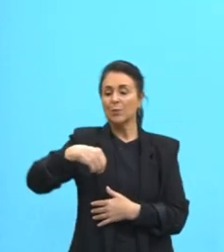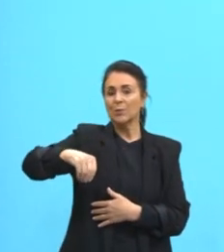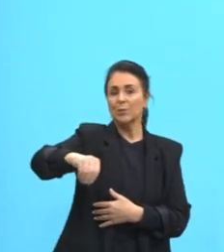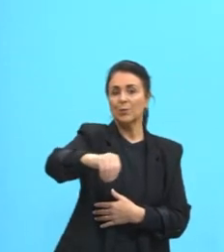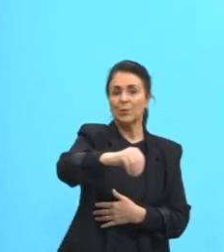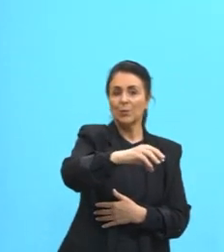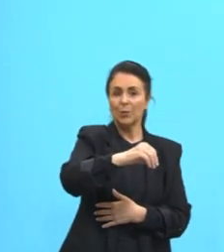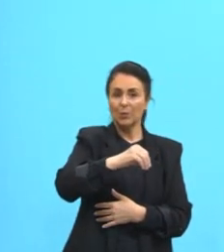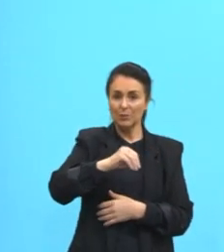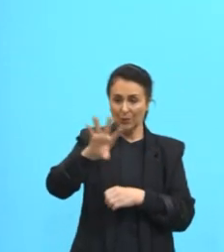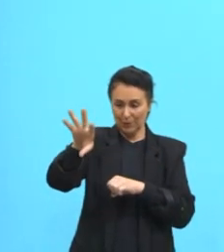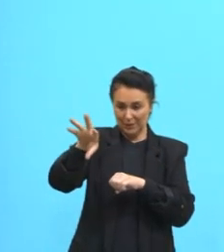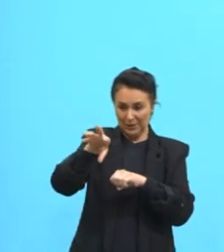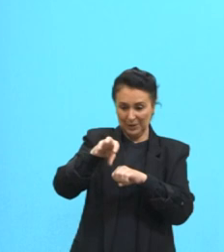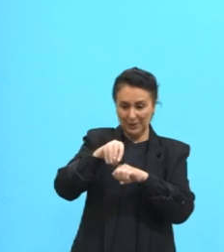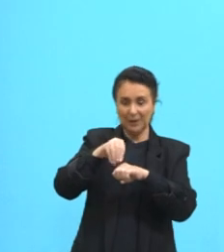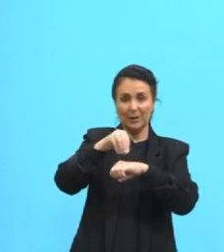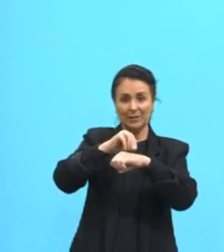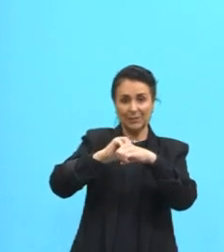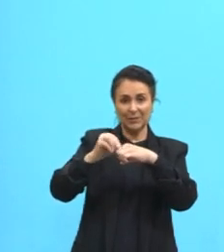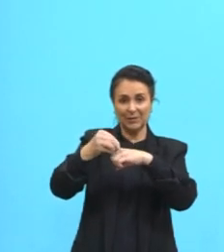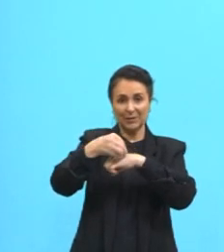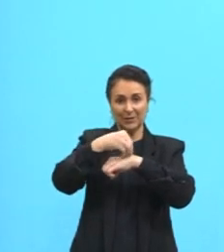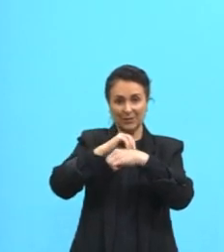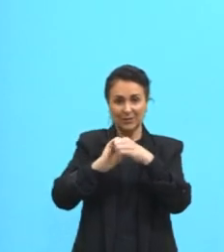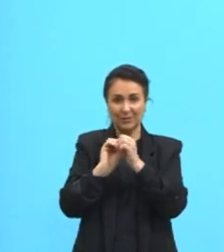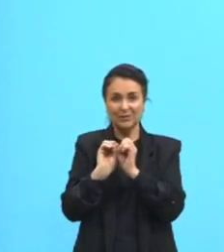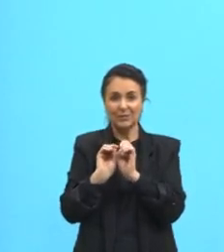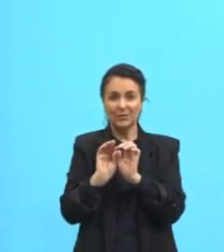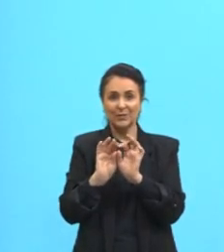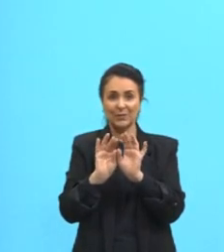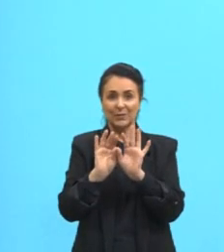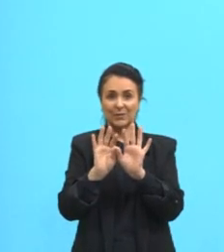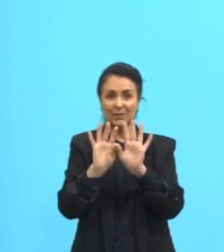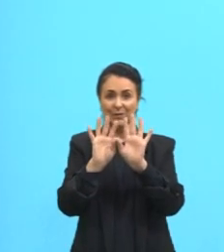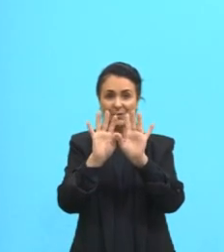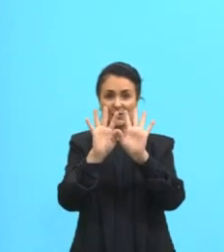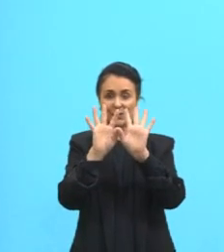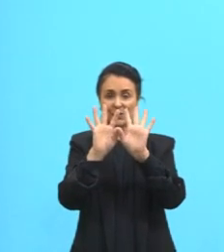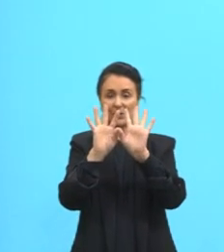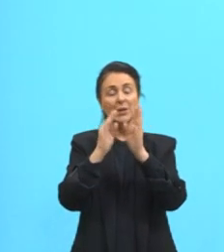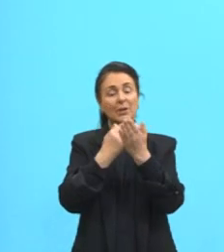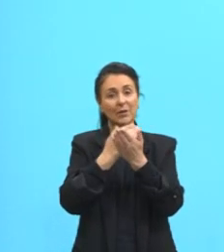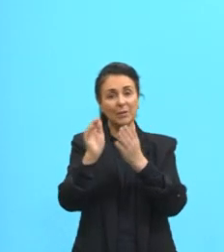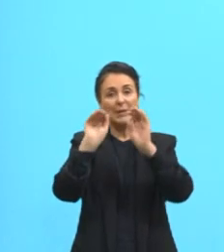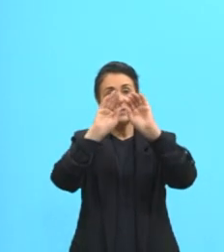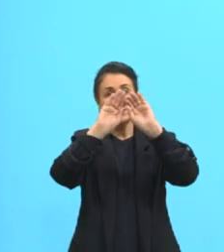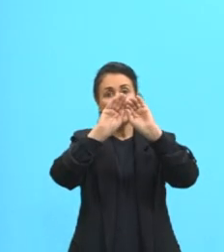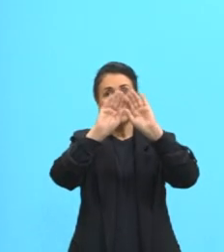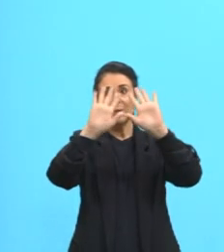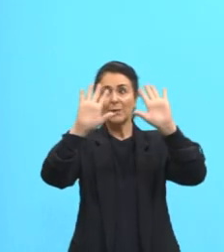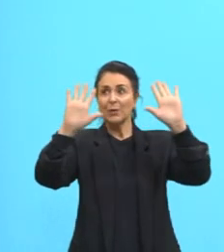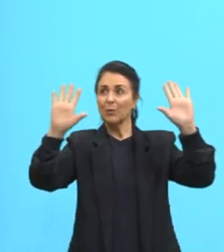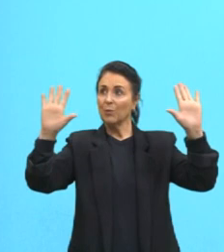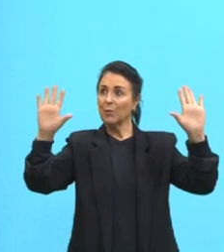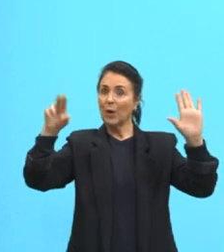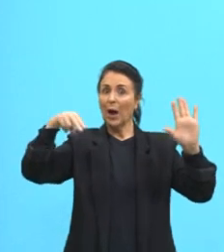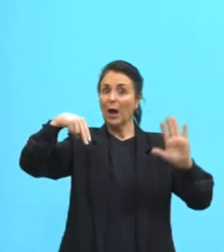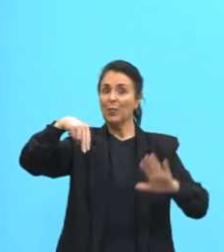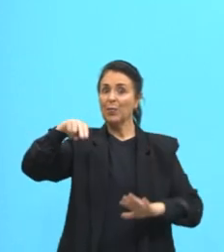moléculas de vapor, né? Aqui é o vapor de água e vai formar a nuvem aí até precipitar e formar chuva.